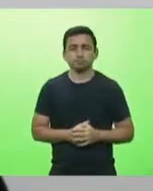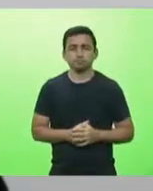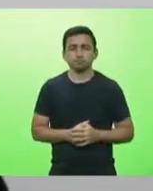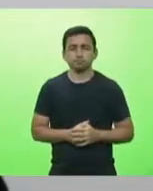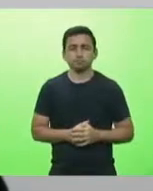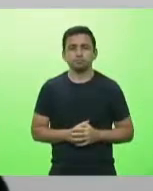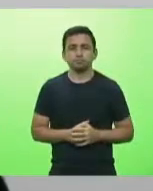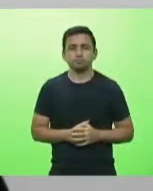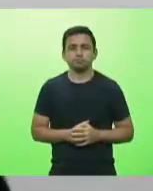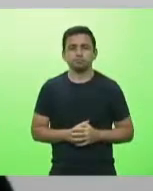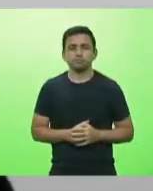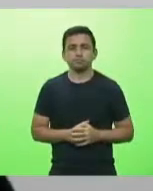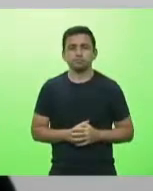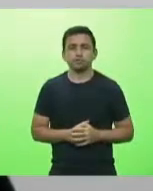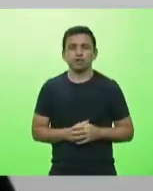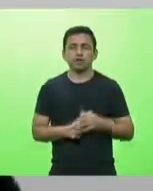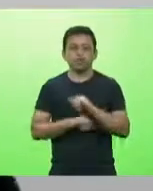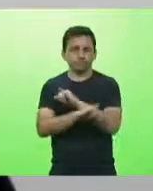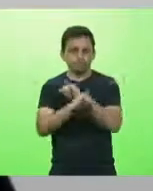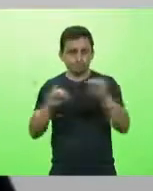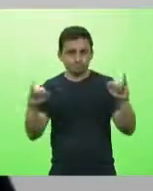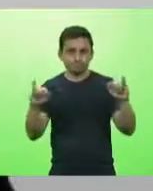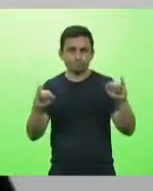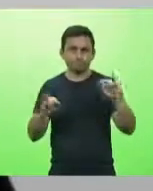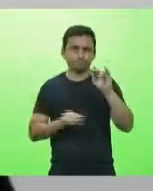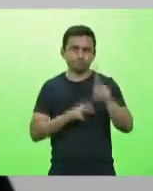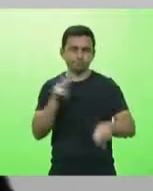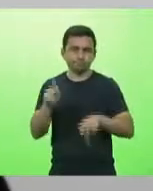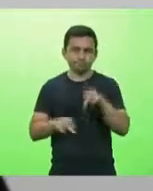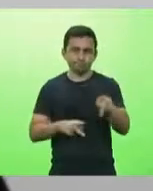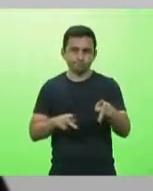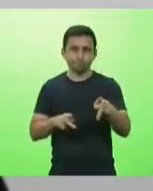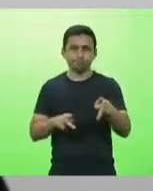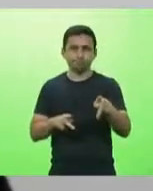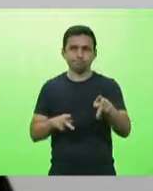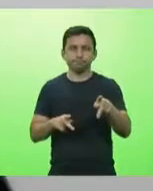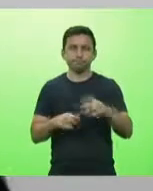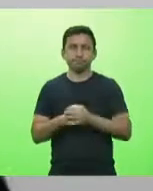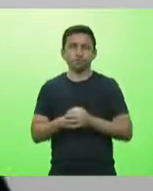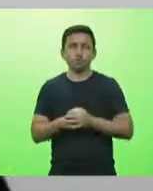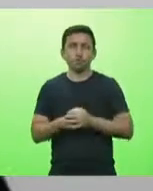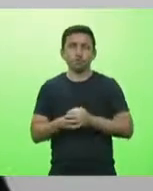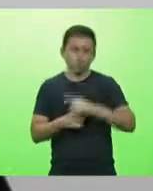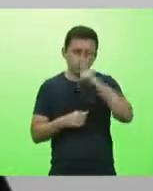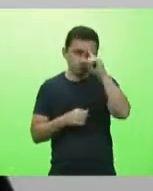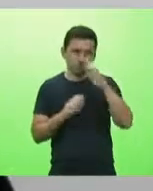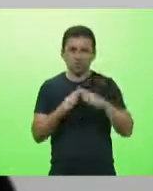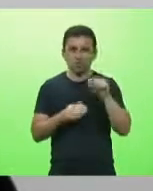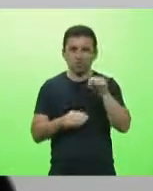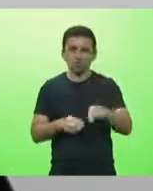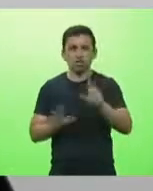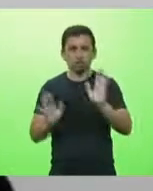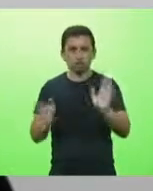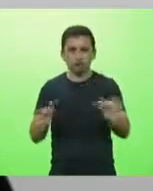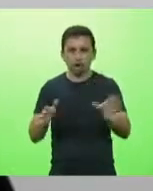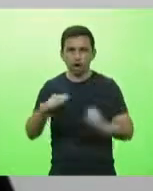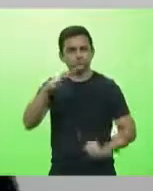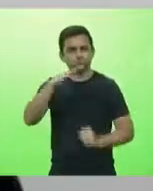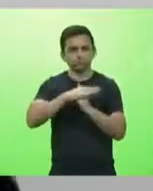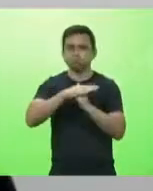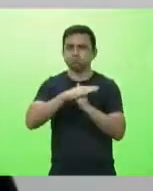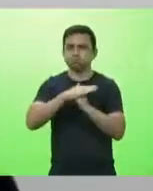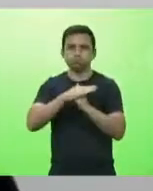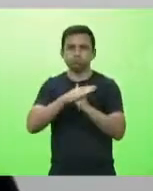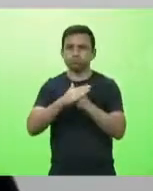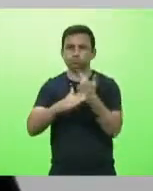nota informamos a população formamos a população que o hospital está em colapso não há mais